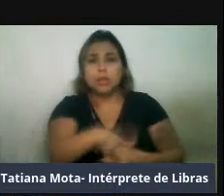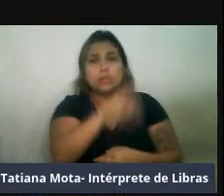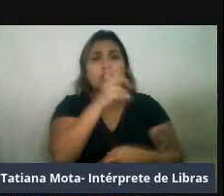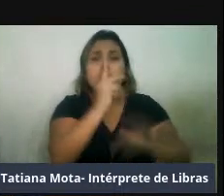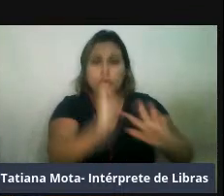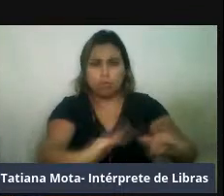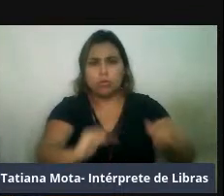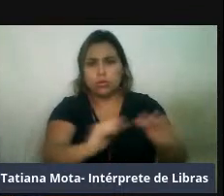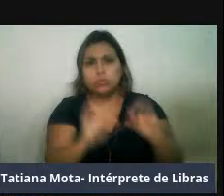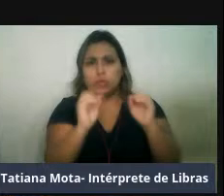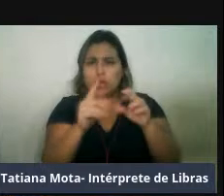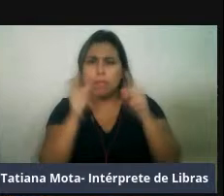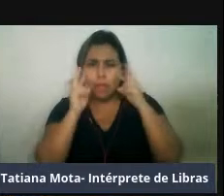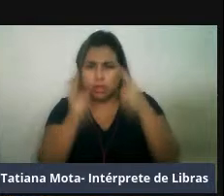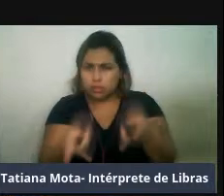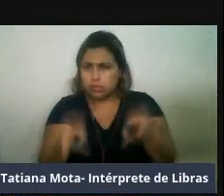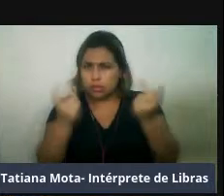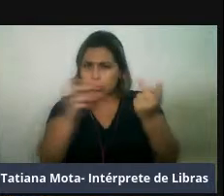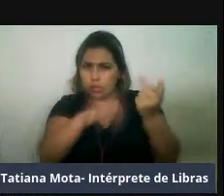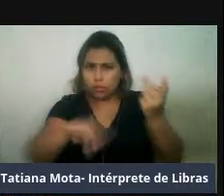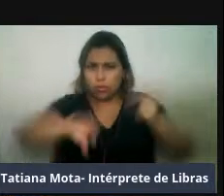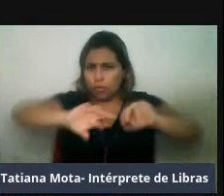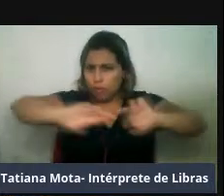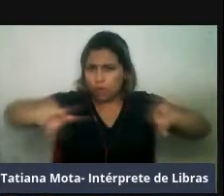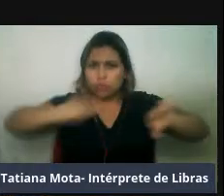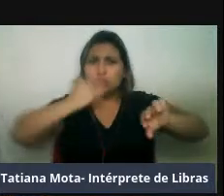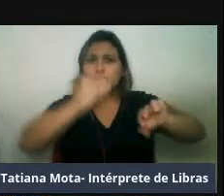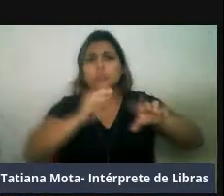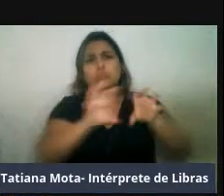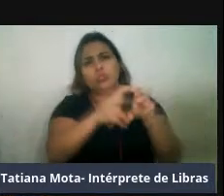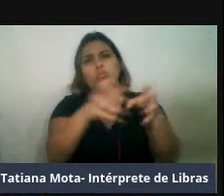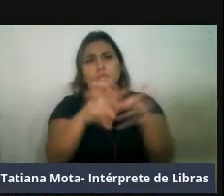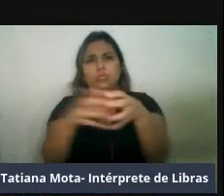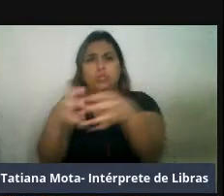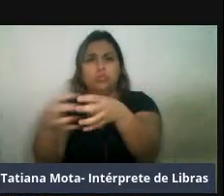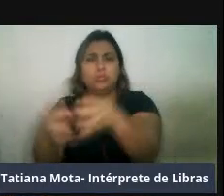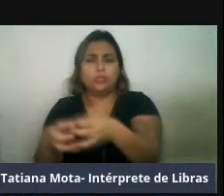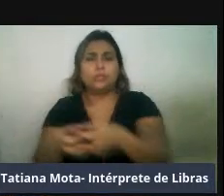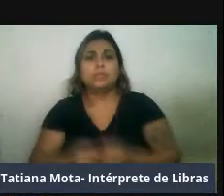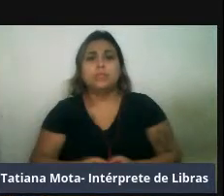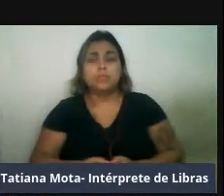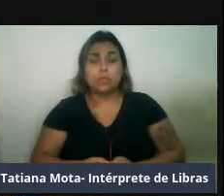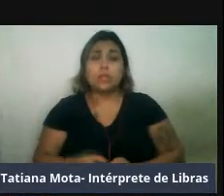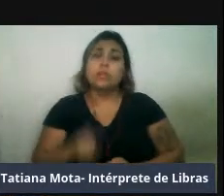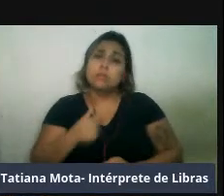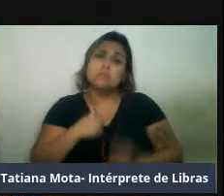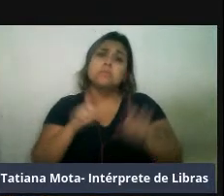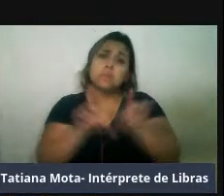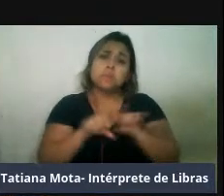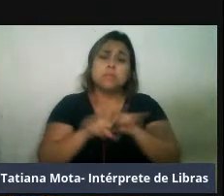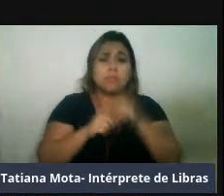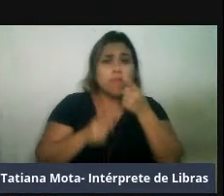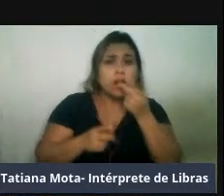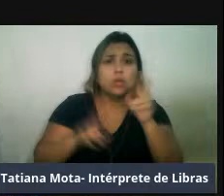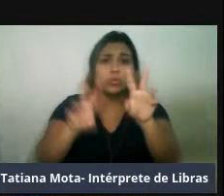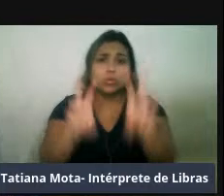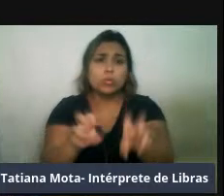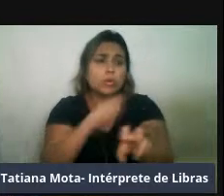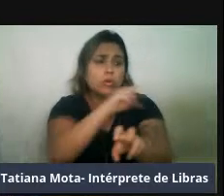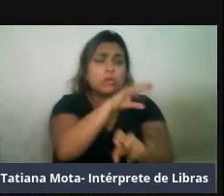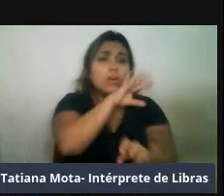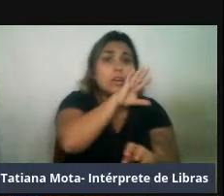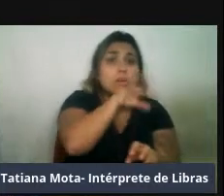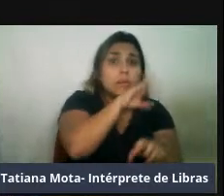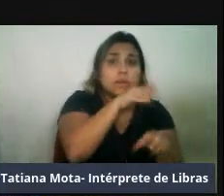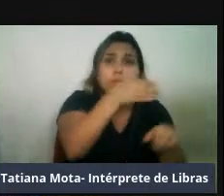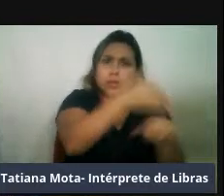diversidade de grupos, e, na verdade, vou acabar falando um pouco também, né, de animais de água doce, que estão envolvidos, né,